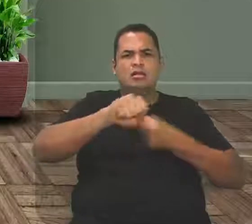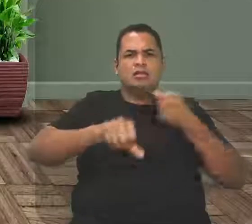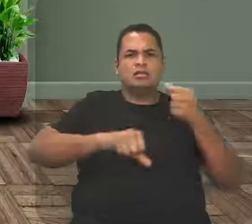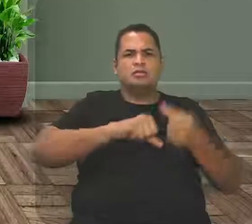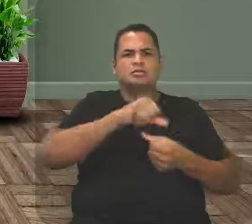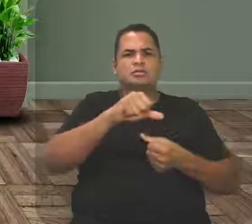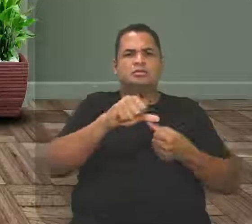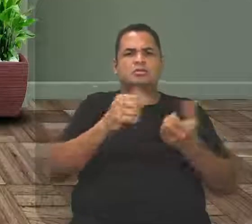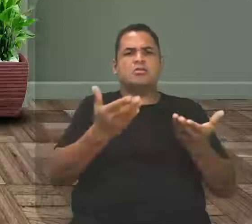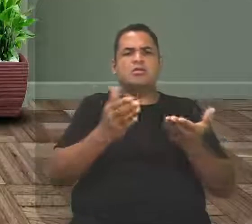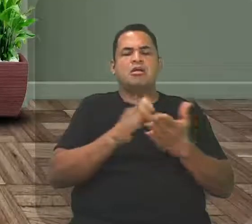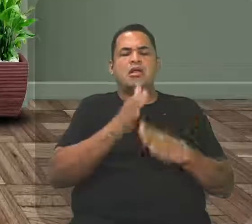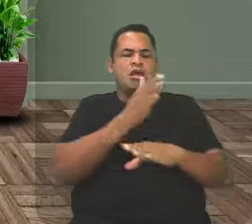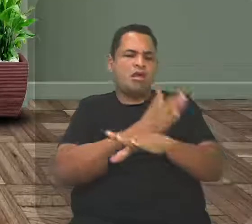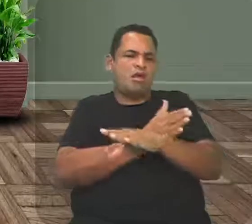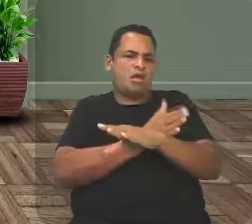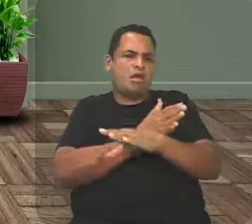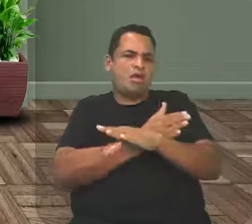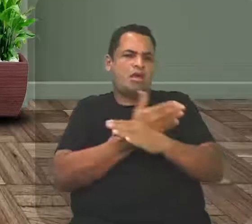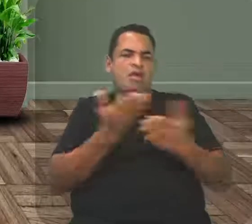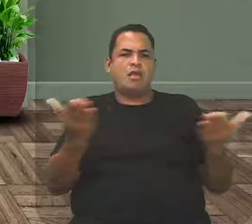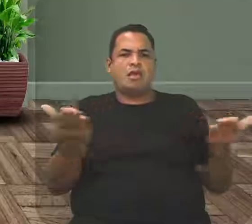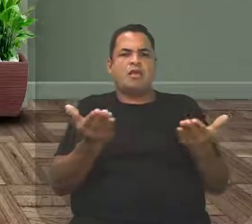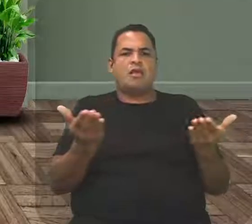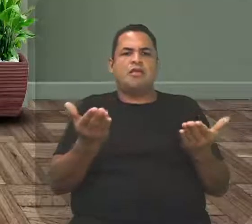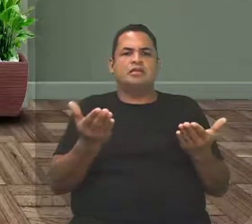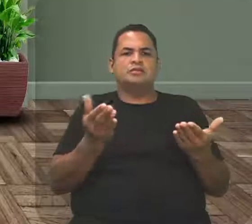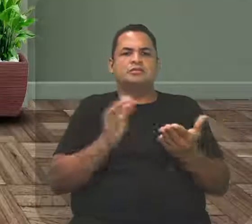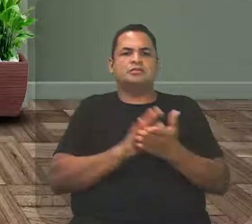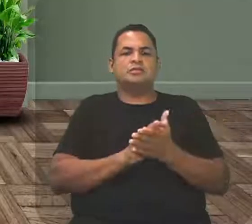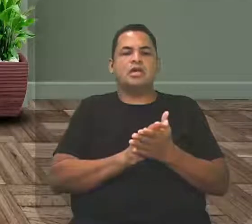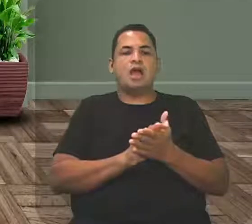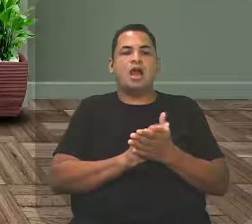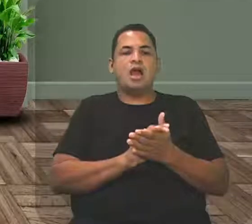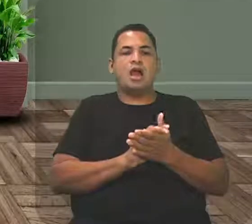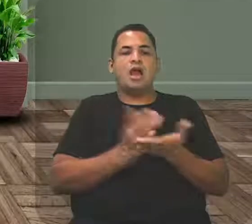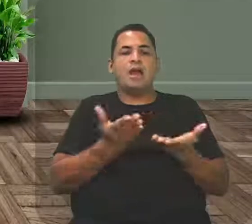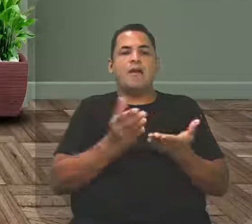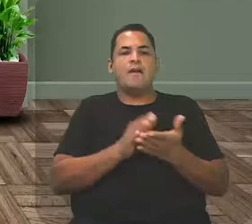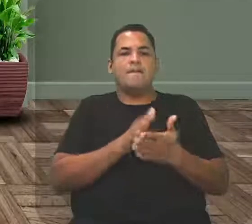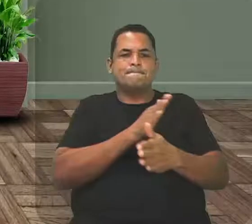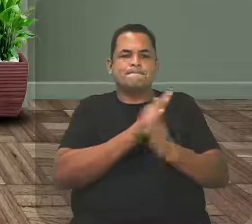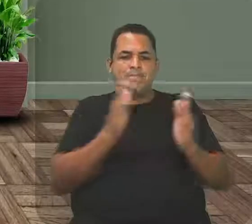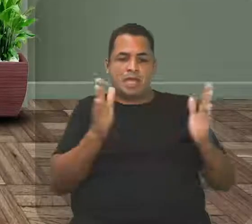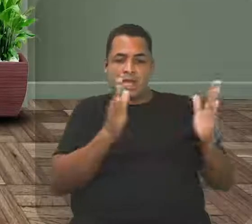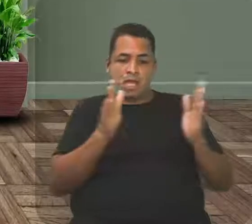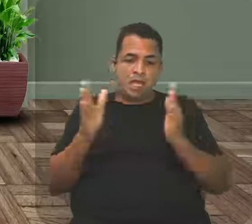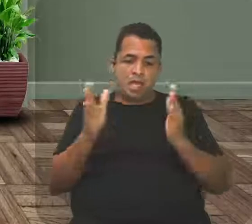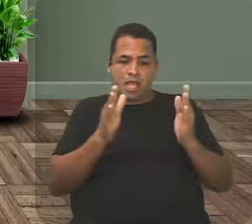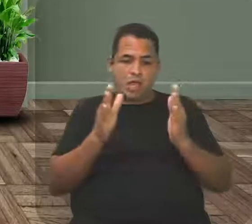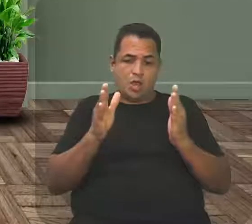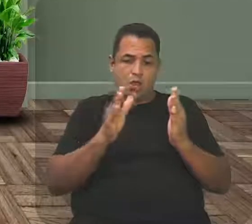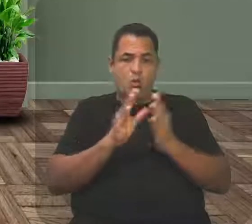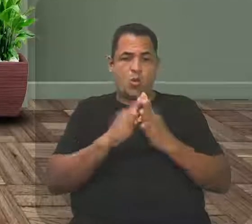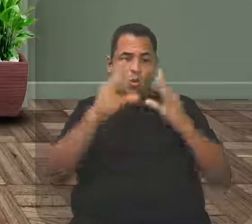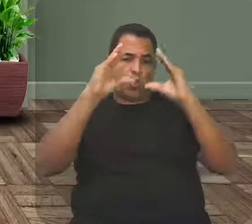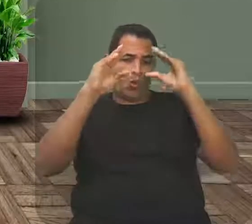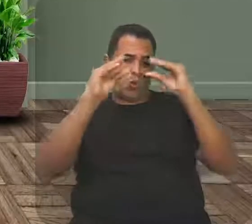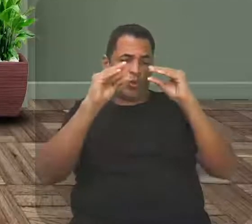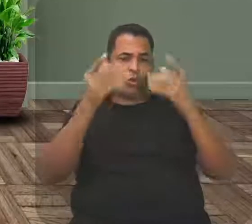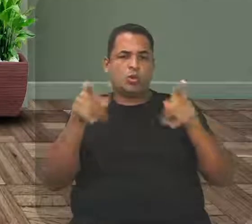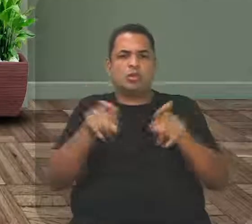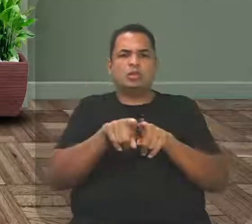Média, que é considerado, né, que muitos chamam de a Idade das Trevas, né? Porque era um período em que todo o